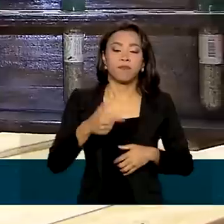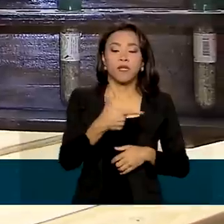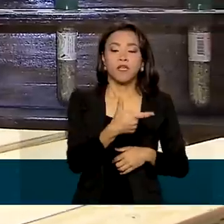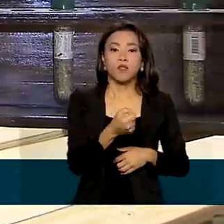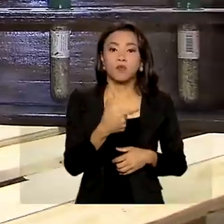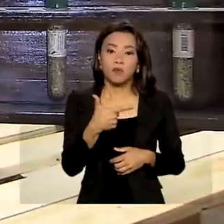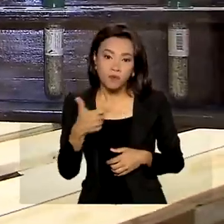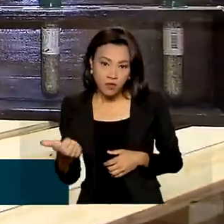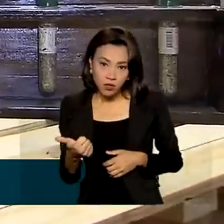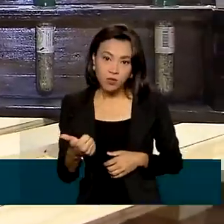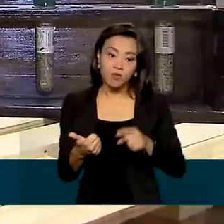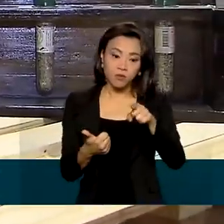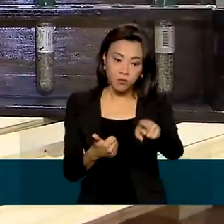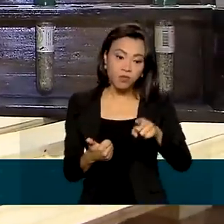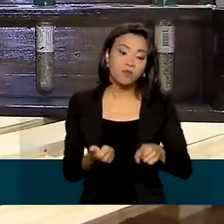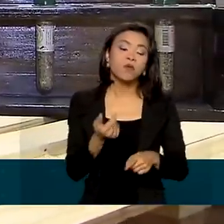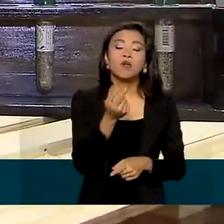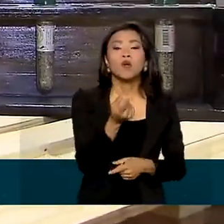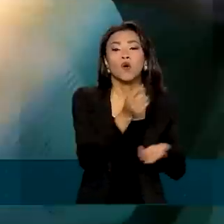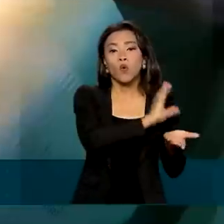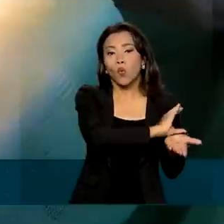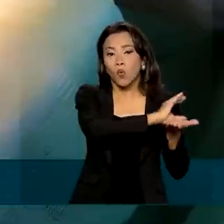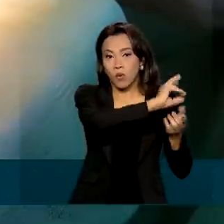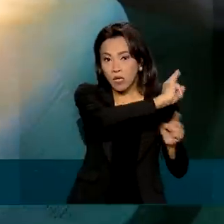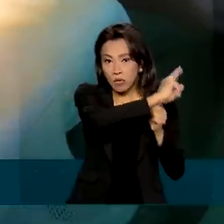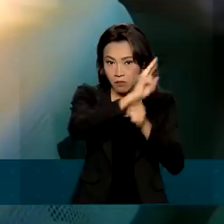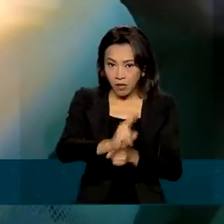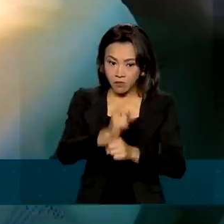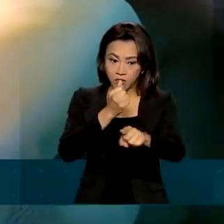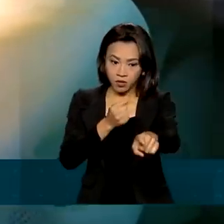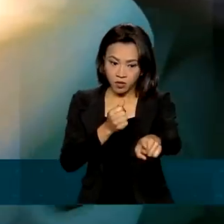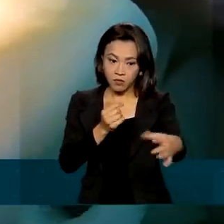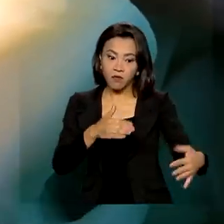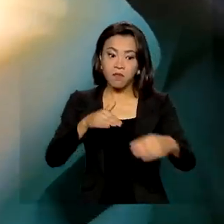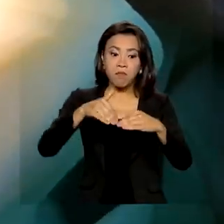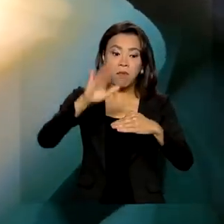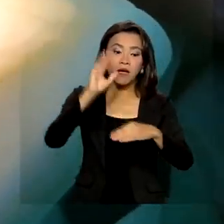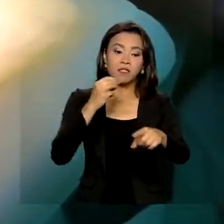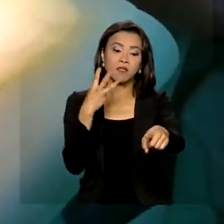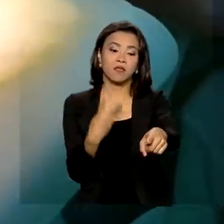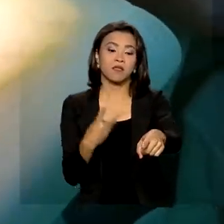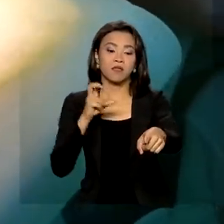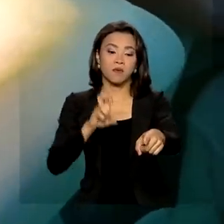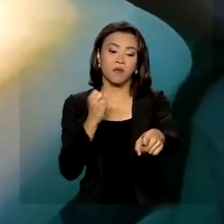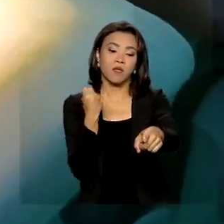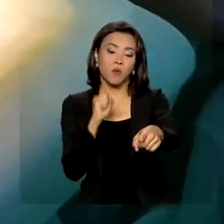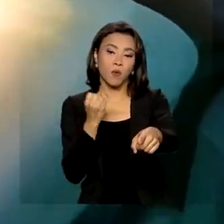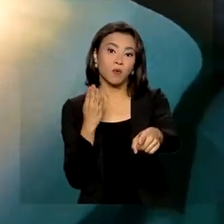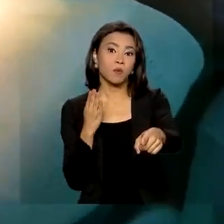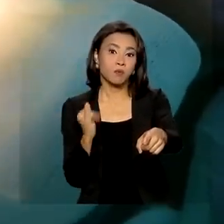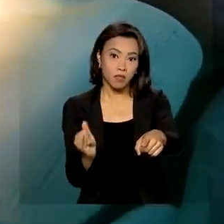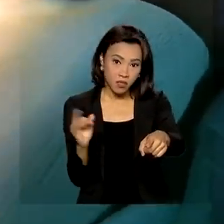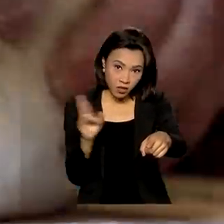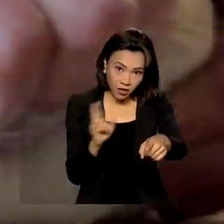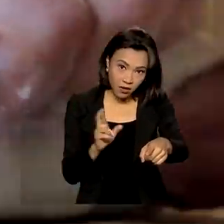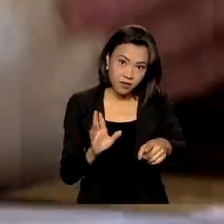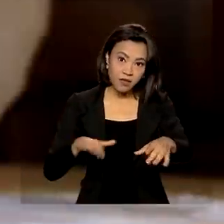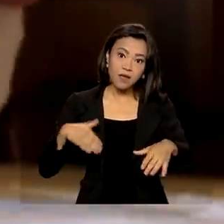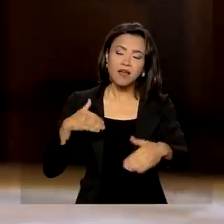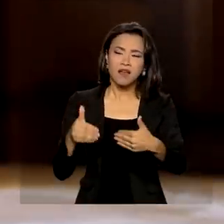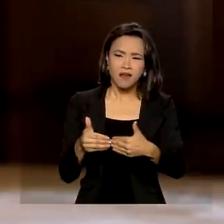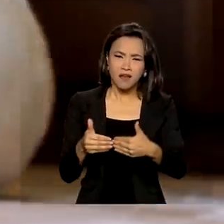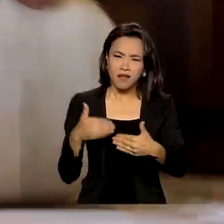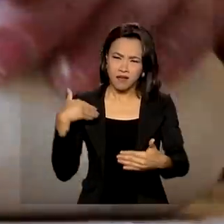o saldo de crédito para pequenos negócios foi de mais de 358 bilhões de reais e até